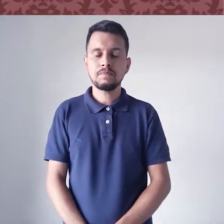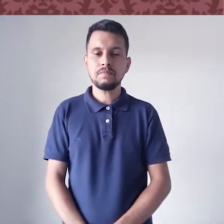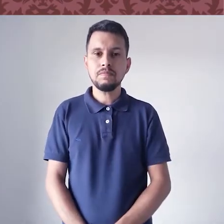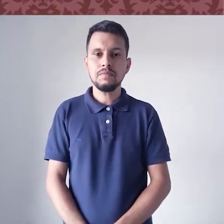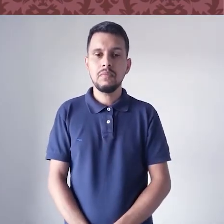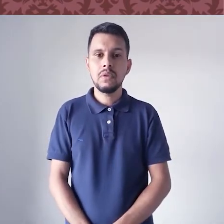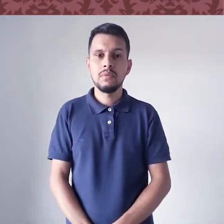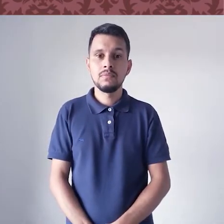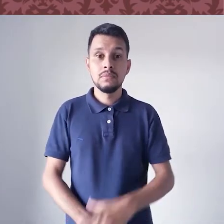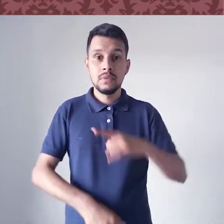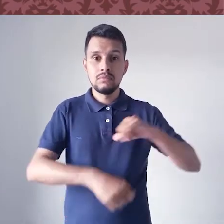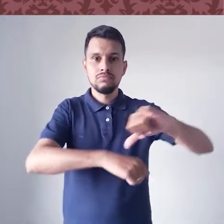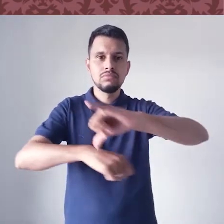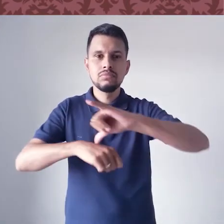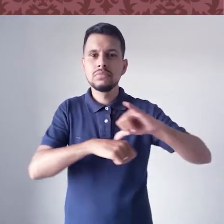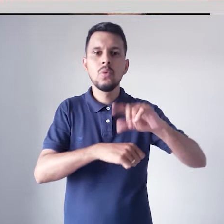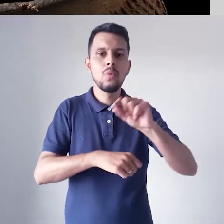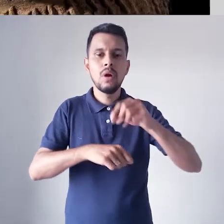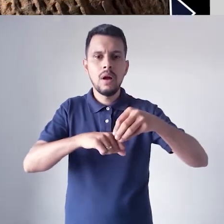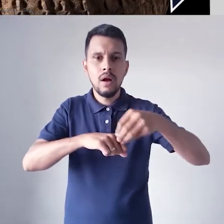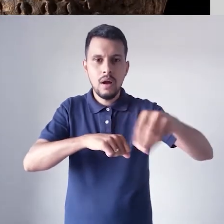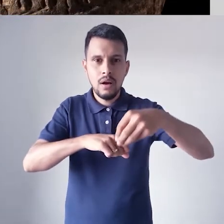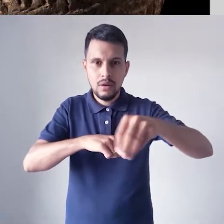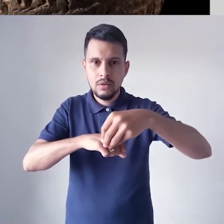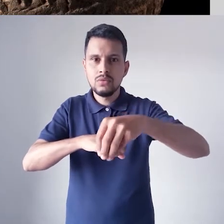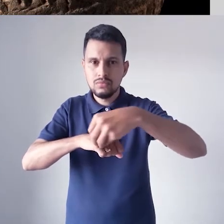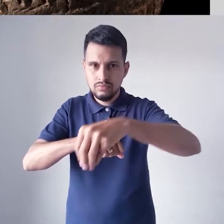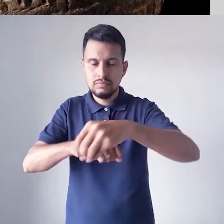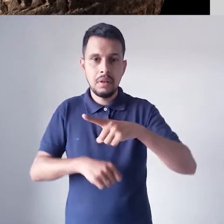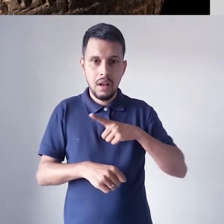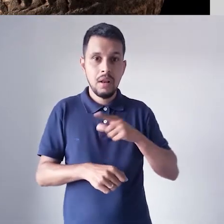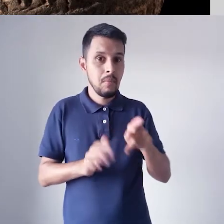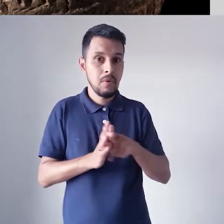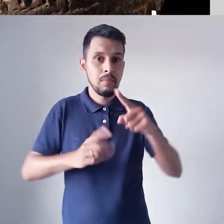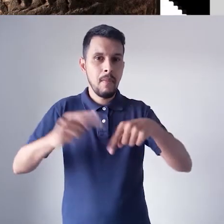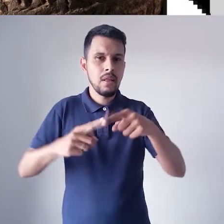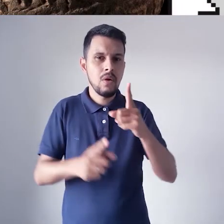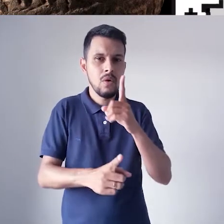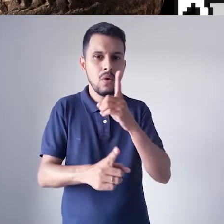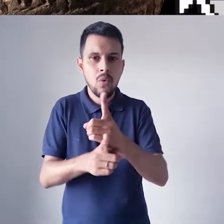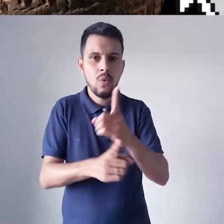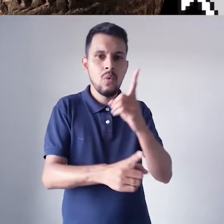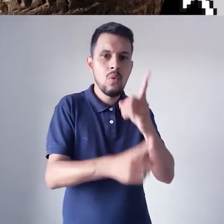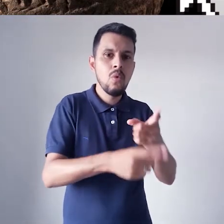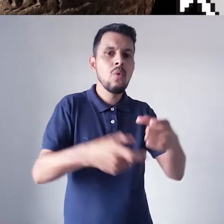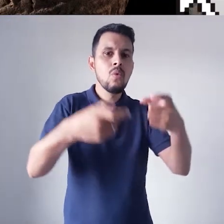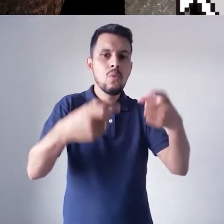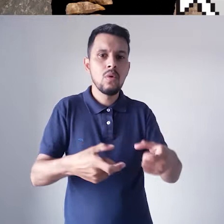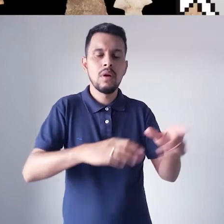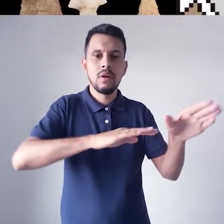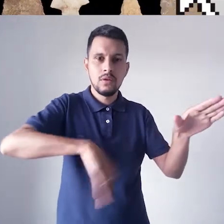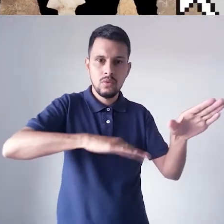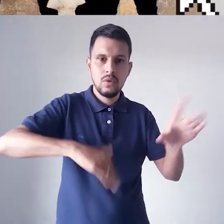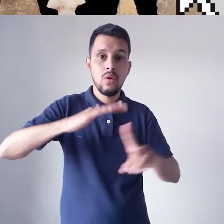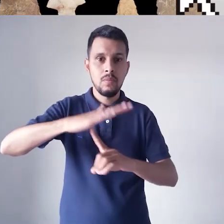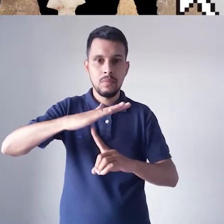coleções de arqueologia, que são produtos de pesquisas arqueológicas, sobretudo da